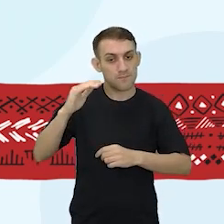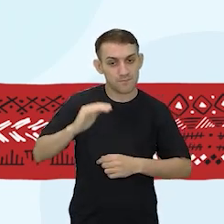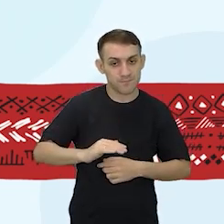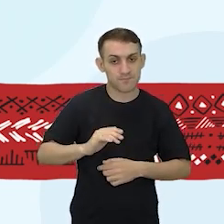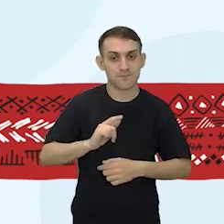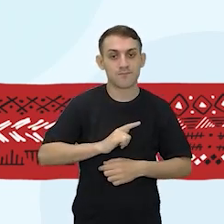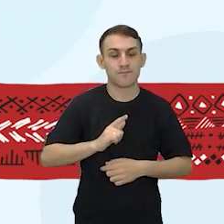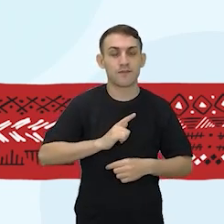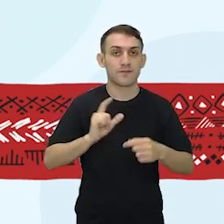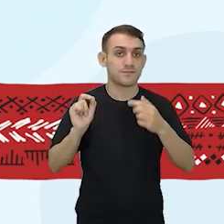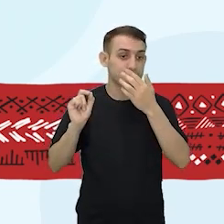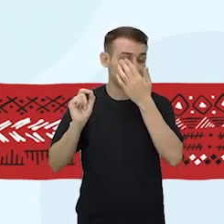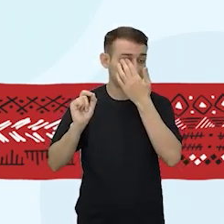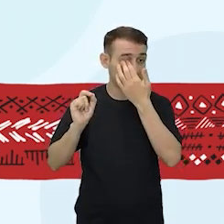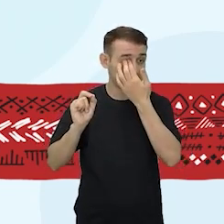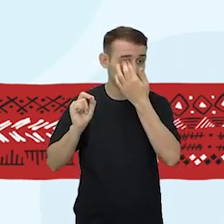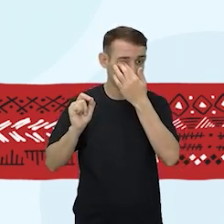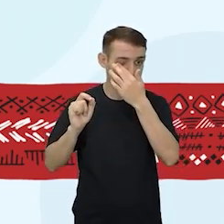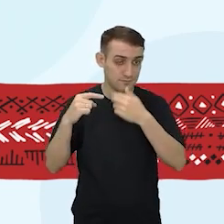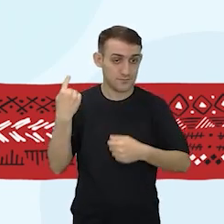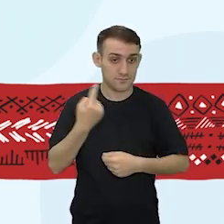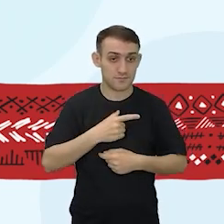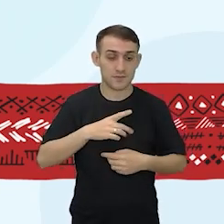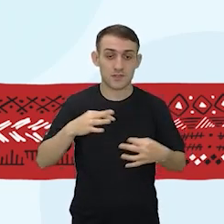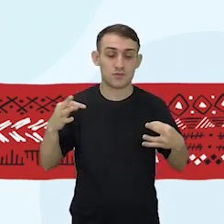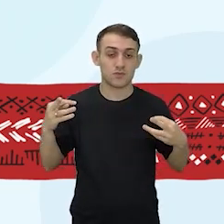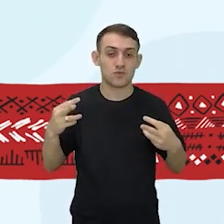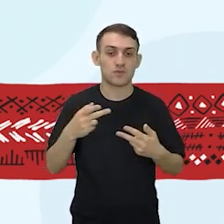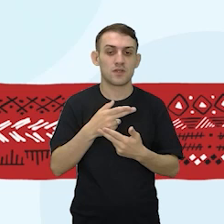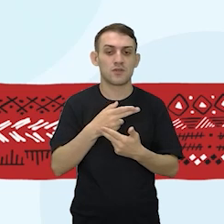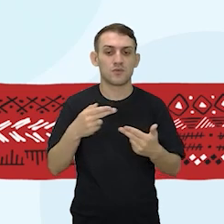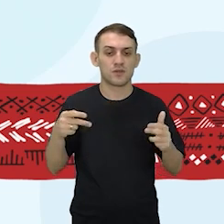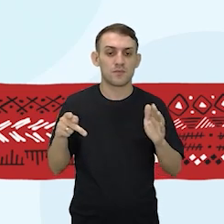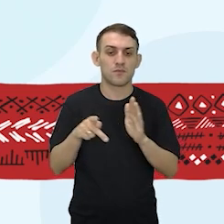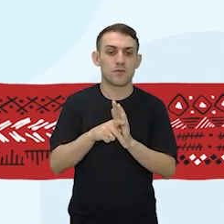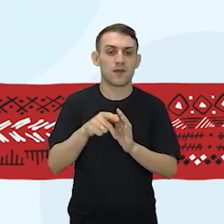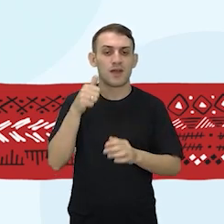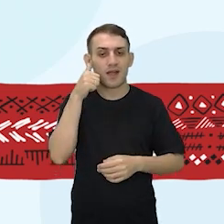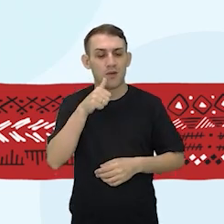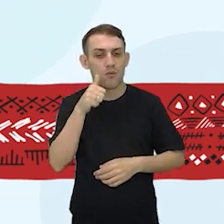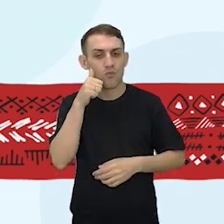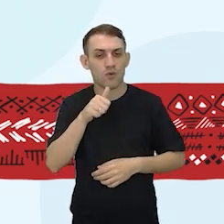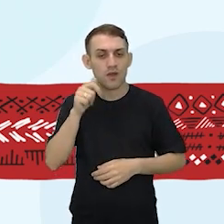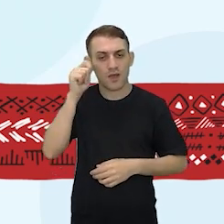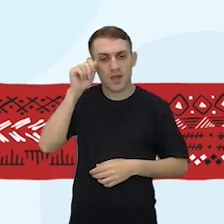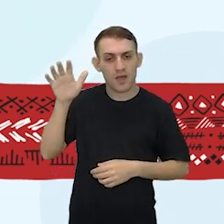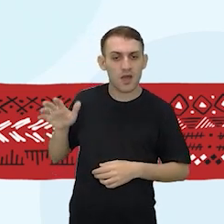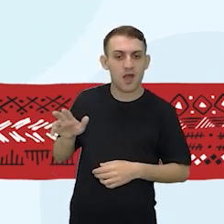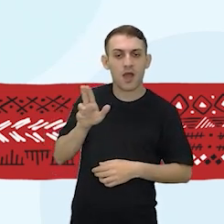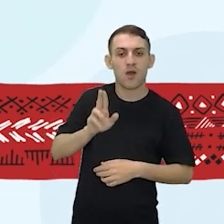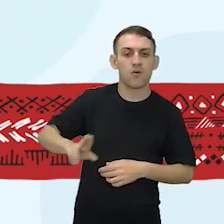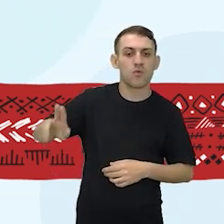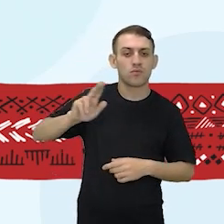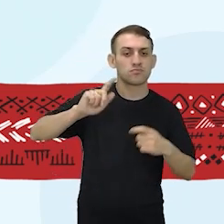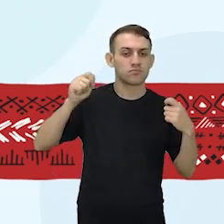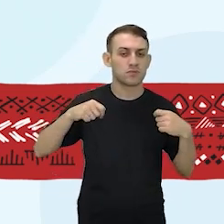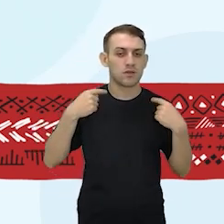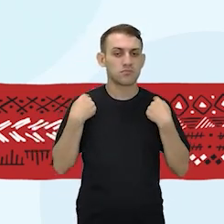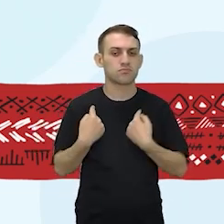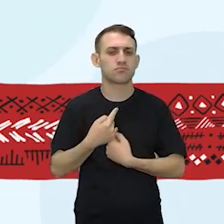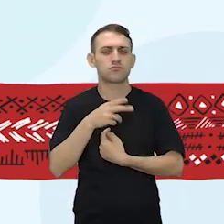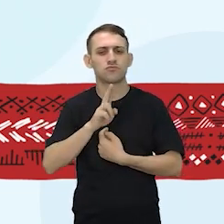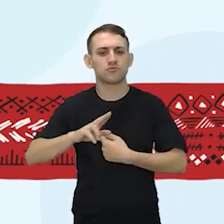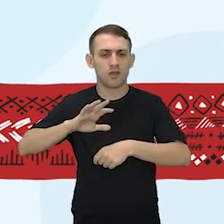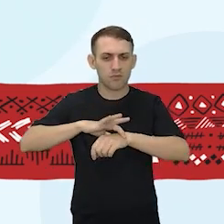de baixo da nossa tela, gente tem todos os acessórios que as mulheres africanas usam para se enfeitar.